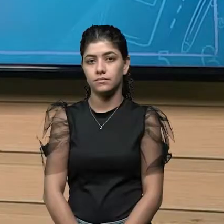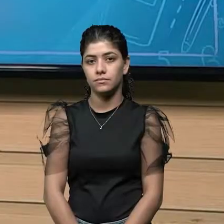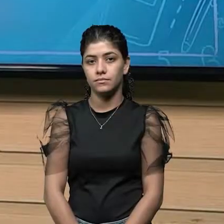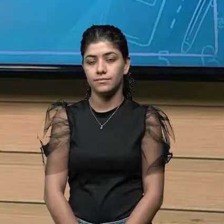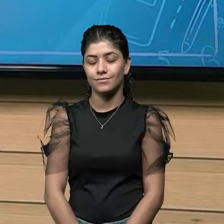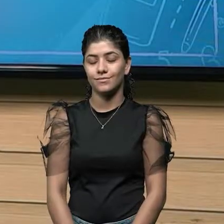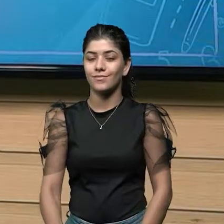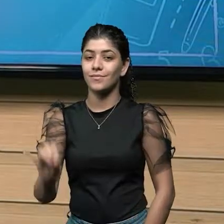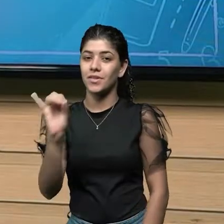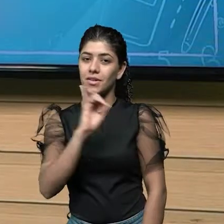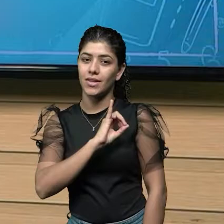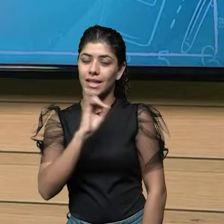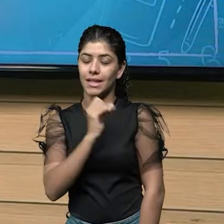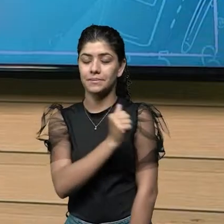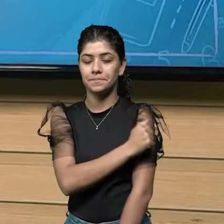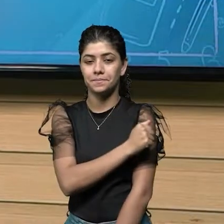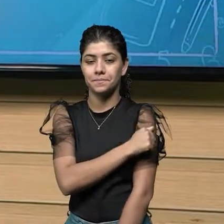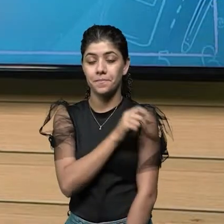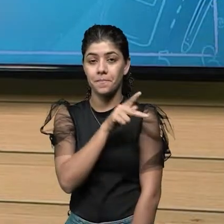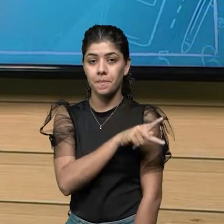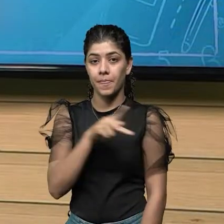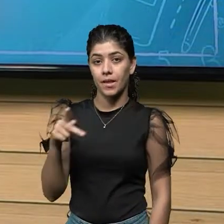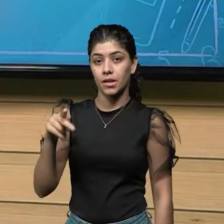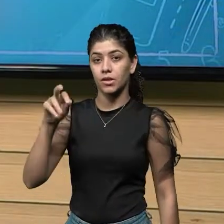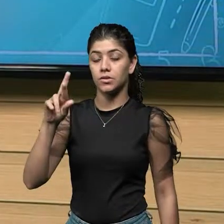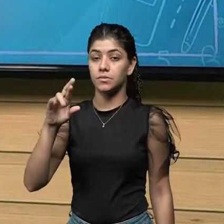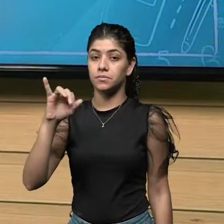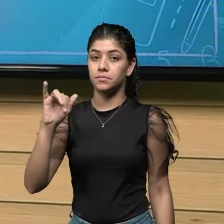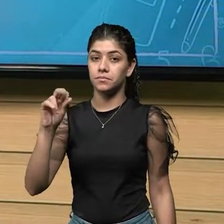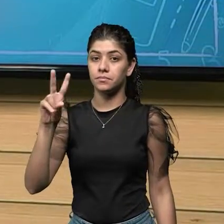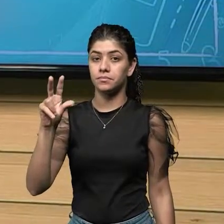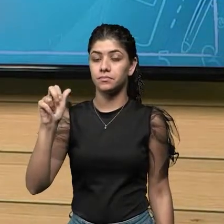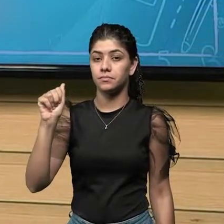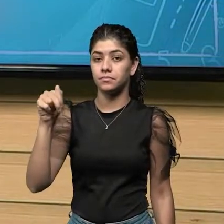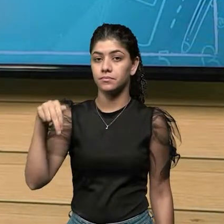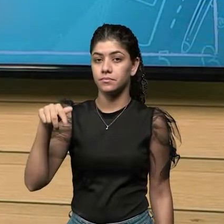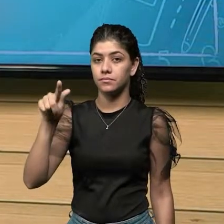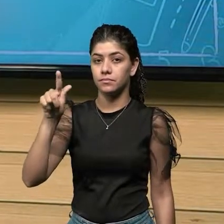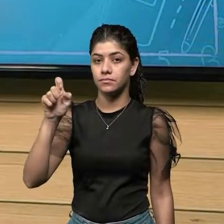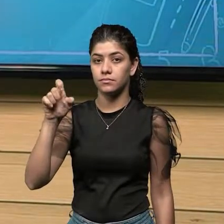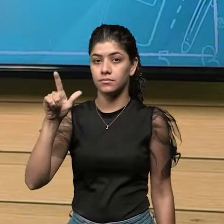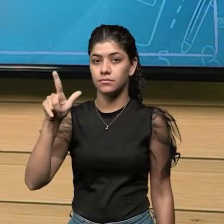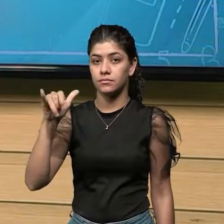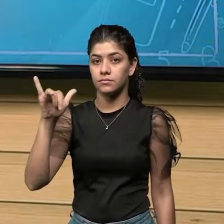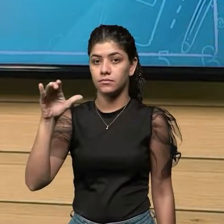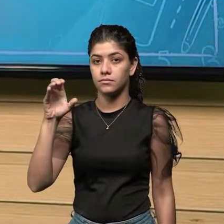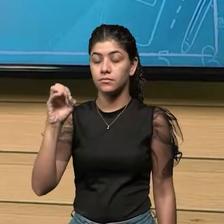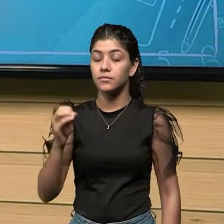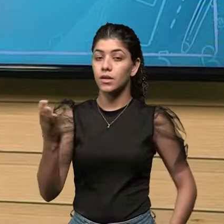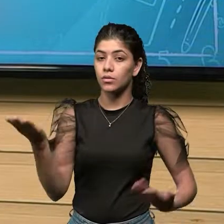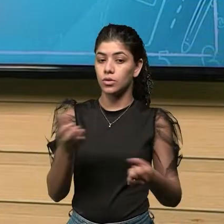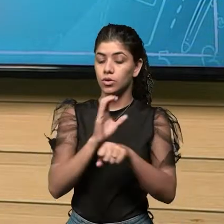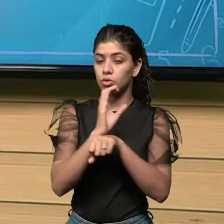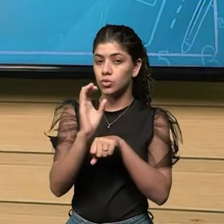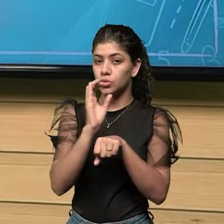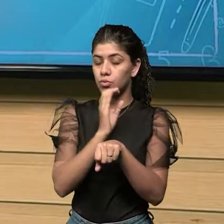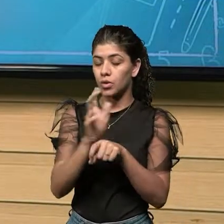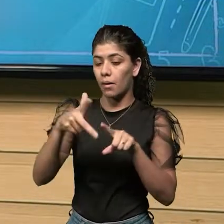Olá alunos, eu sou o professor Evangelho. Esse é o nosso curso de técnico em eletrotécnica EJA-EAD.